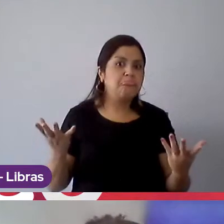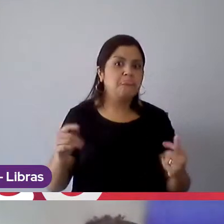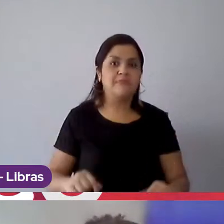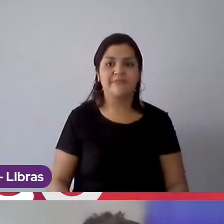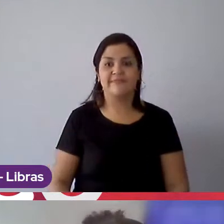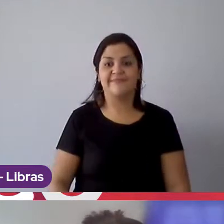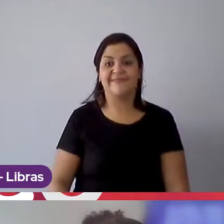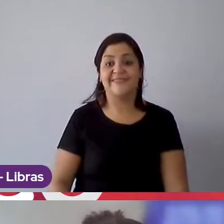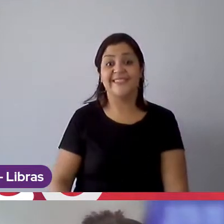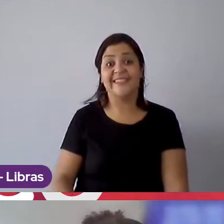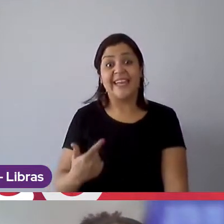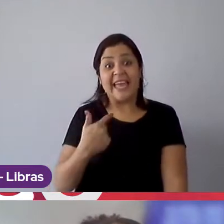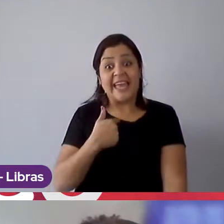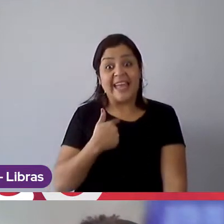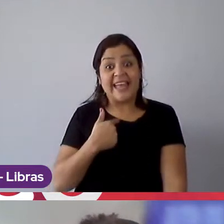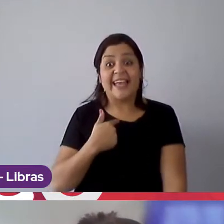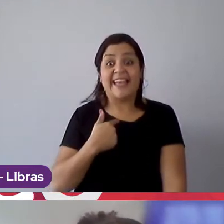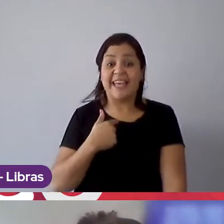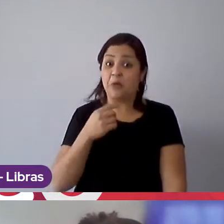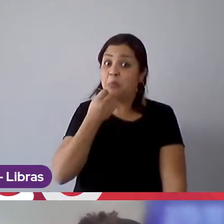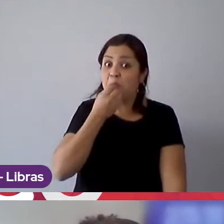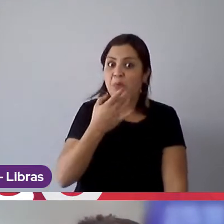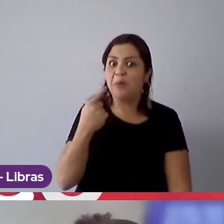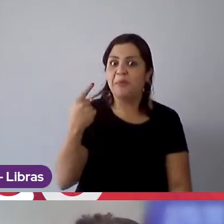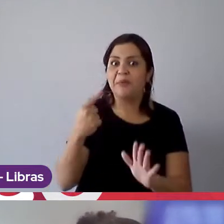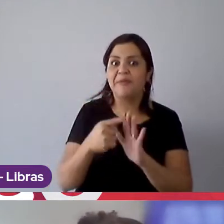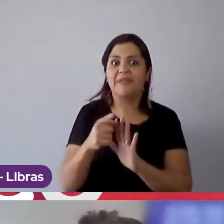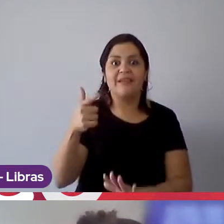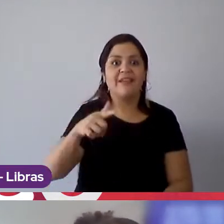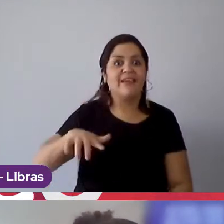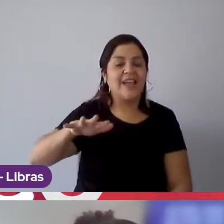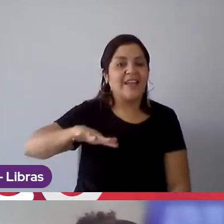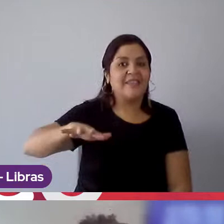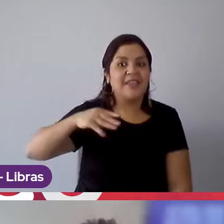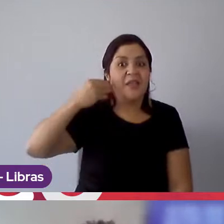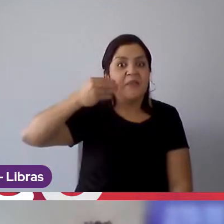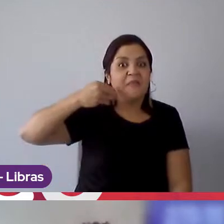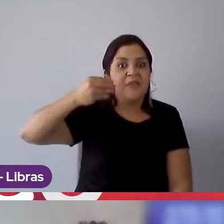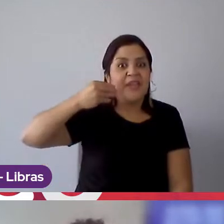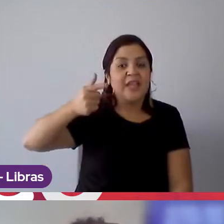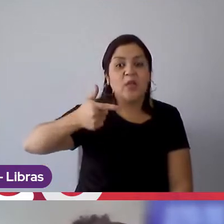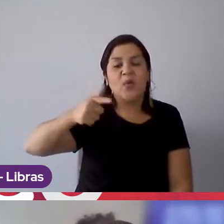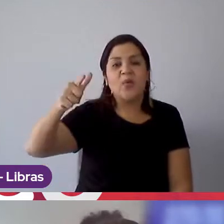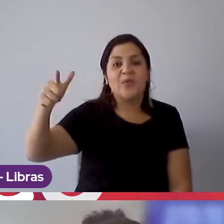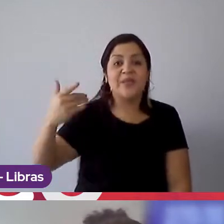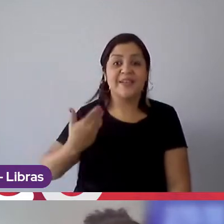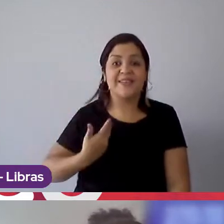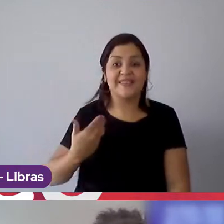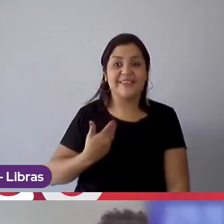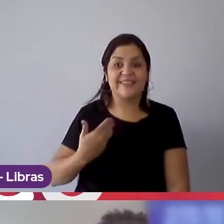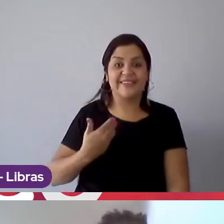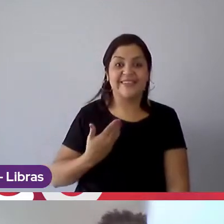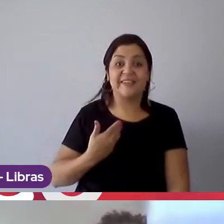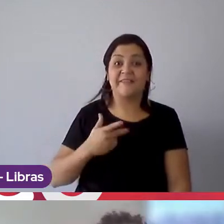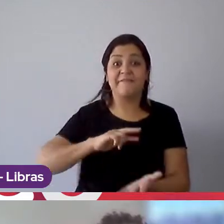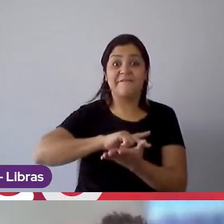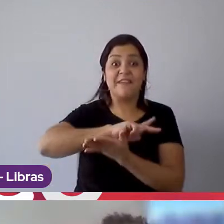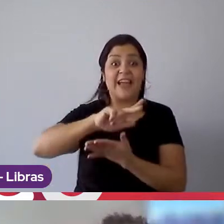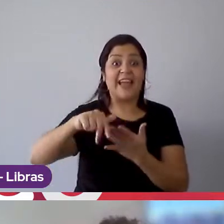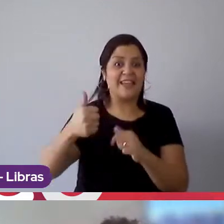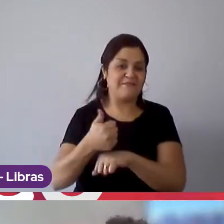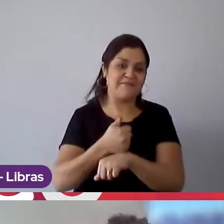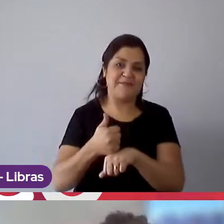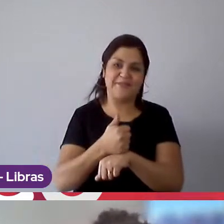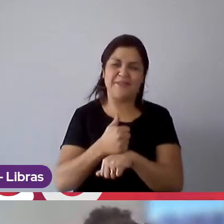Bom, é uma pergunta boa, eu vim de outras experiências, meus amigos me chamam de Barbie Profissões, porque eu trabalhei